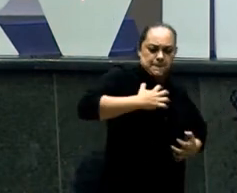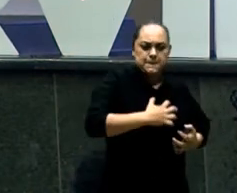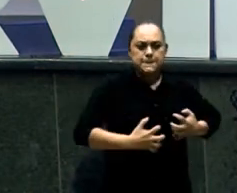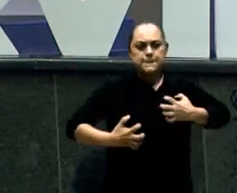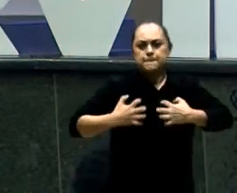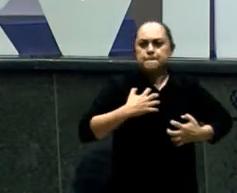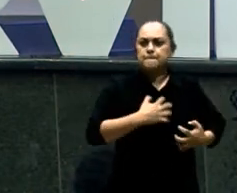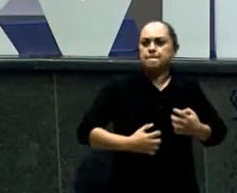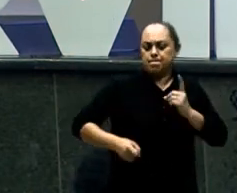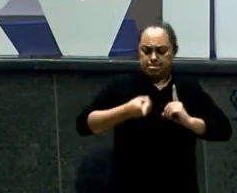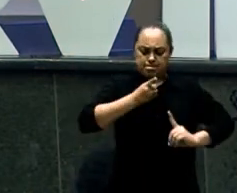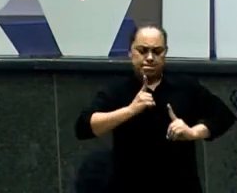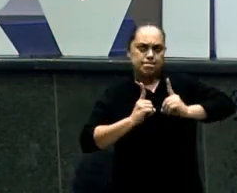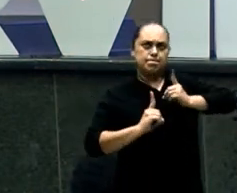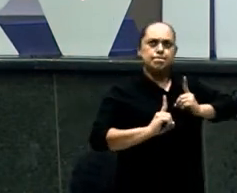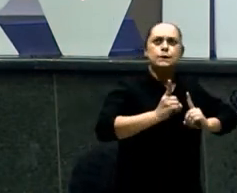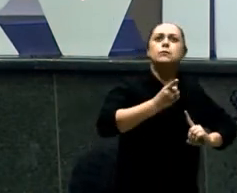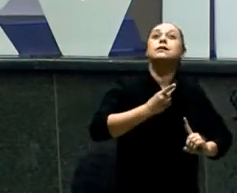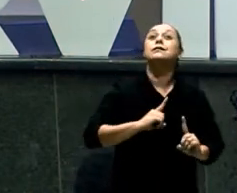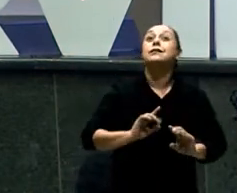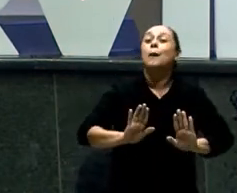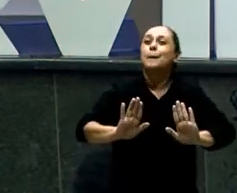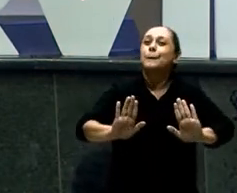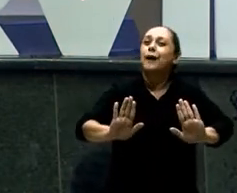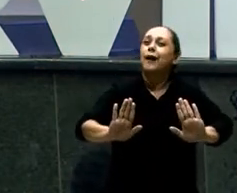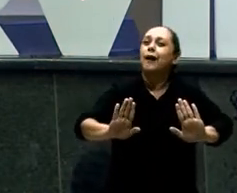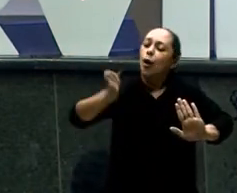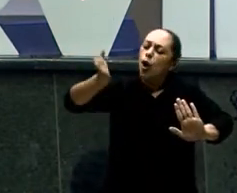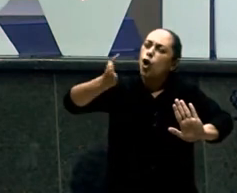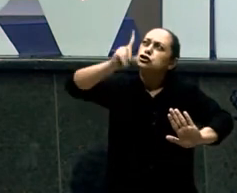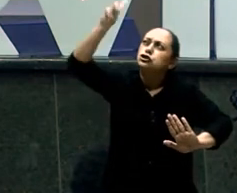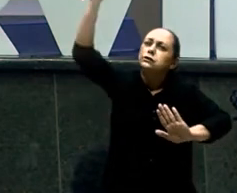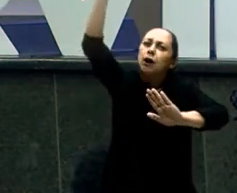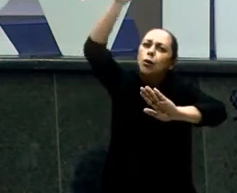E que se tivesse Em outra coisa Seria melhor